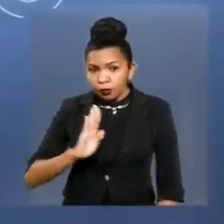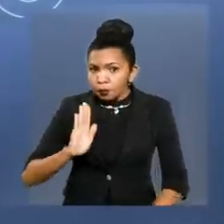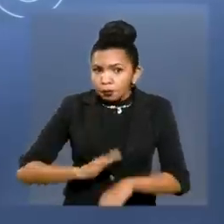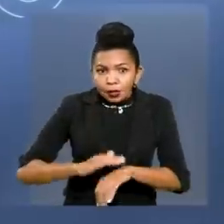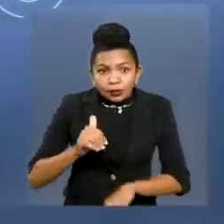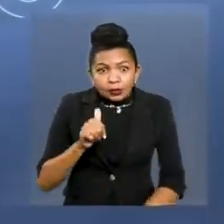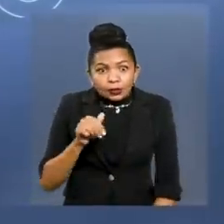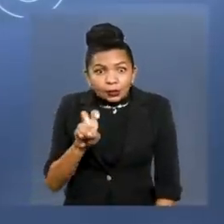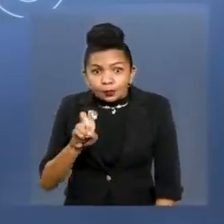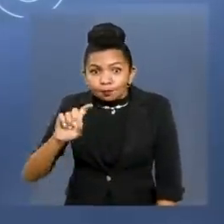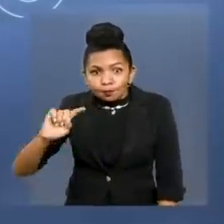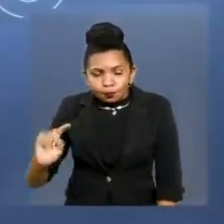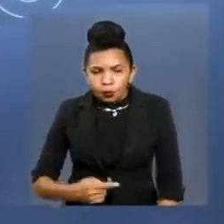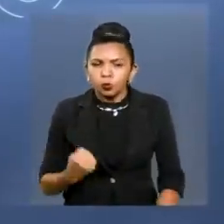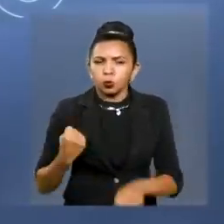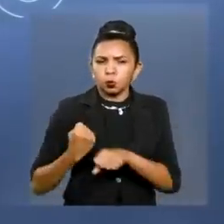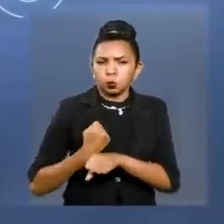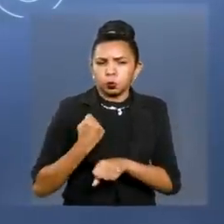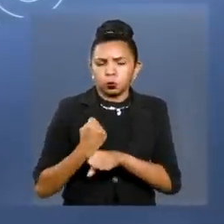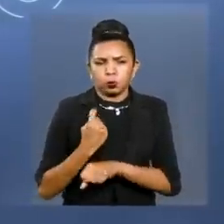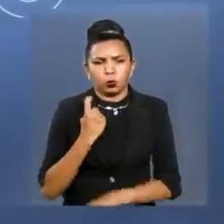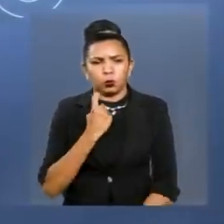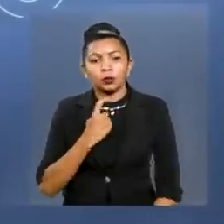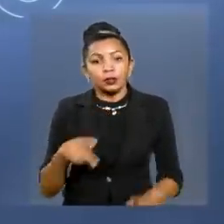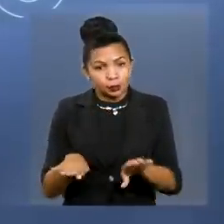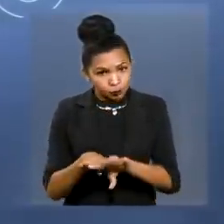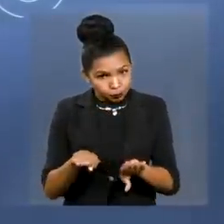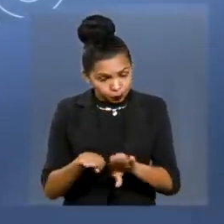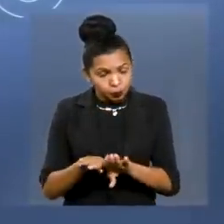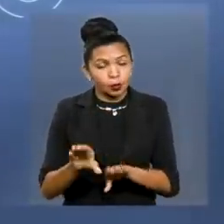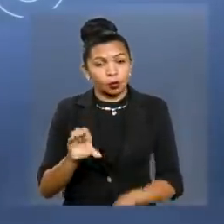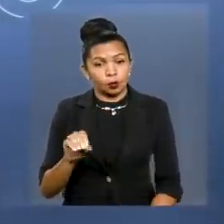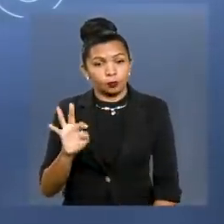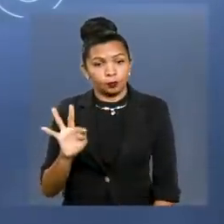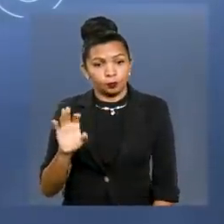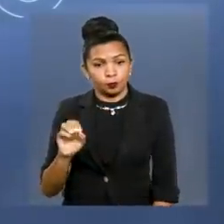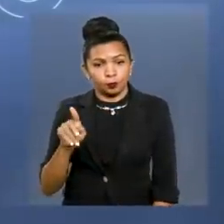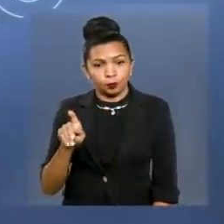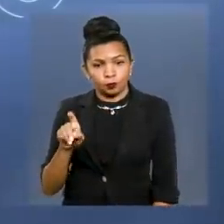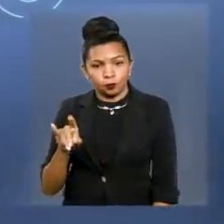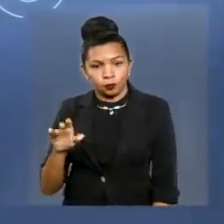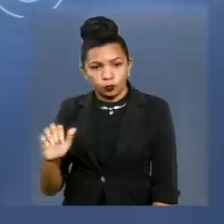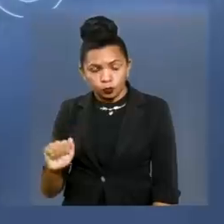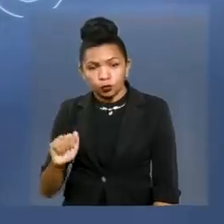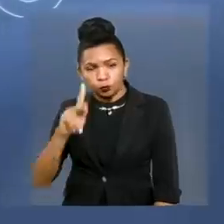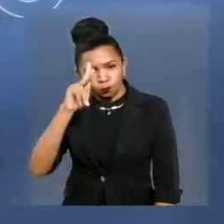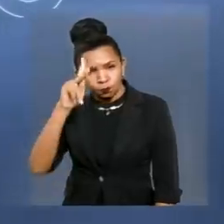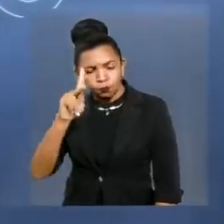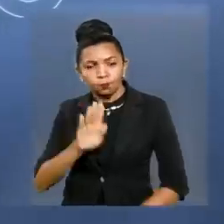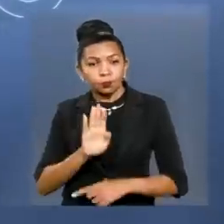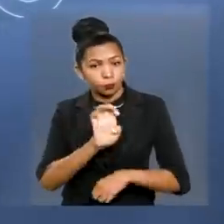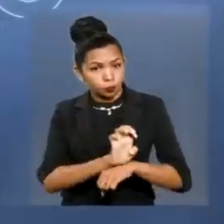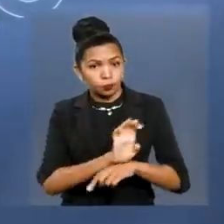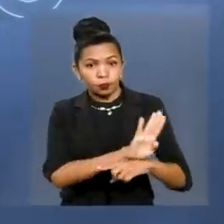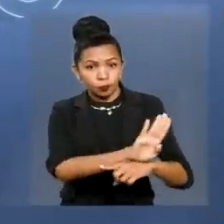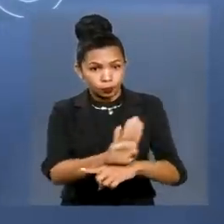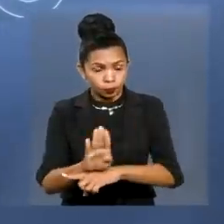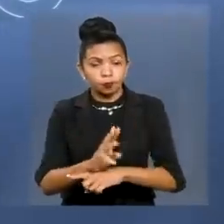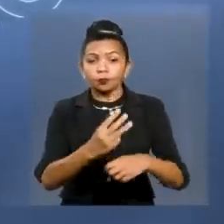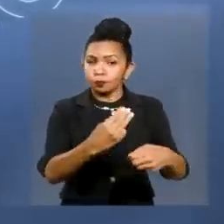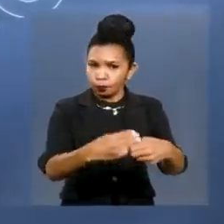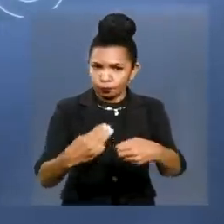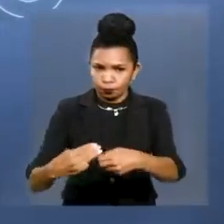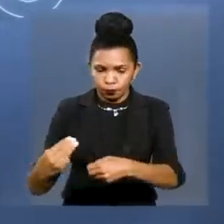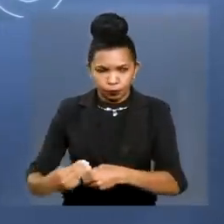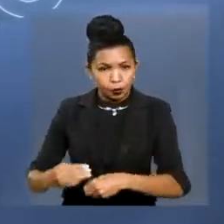atendimentos. Fizemos o hospital de ortopedia e traumatologia. Força Estadual de Saúde atendendo as pessoas nos municípios,